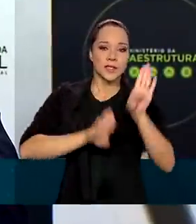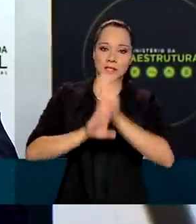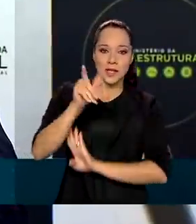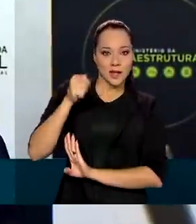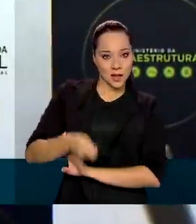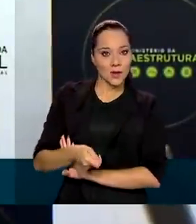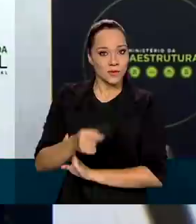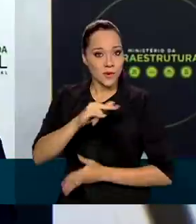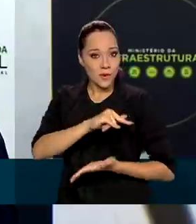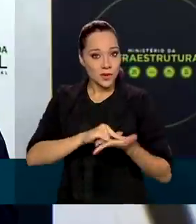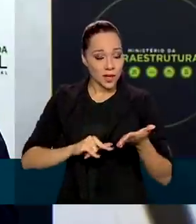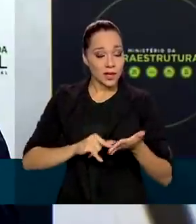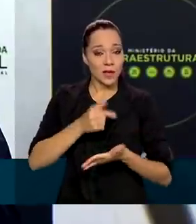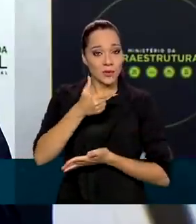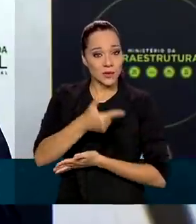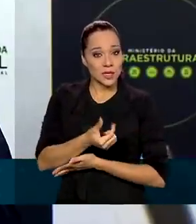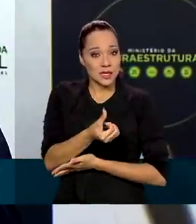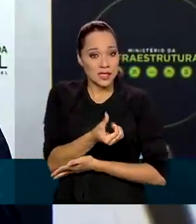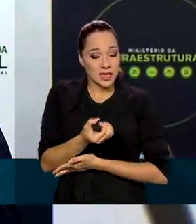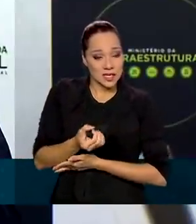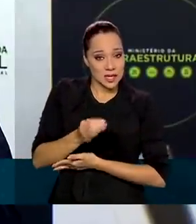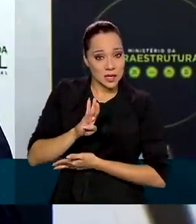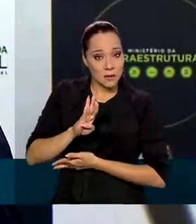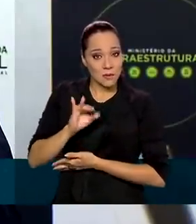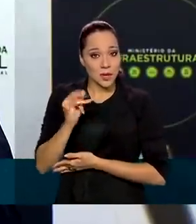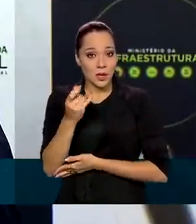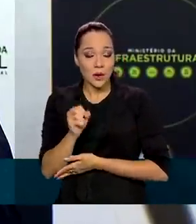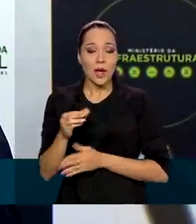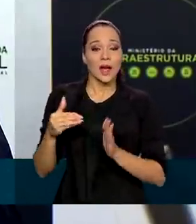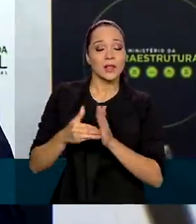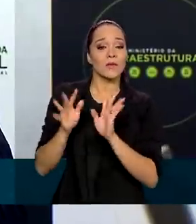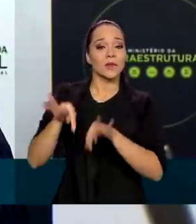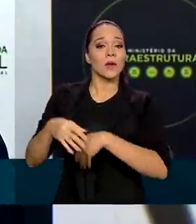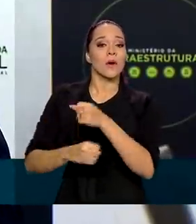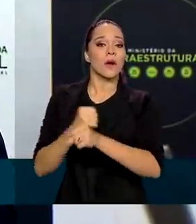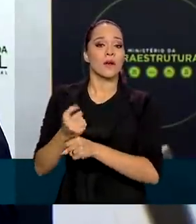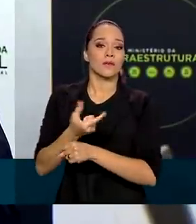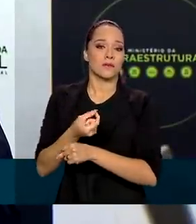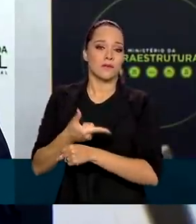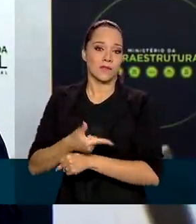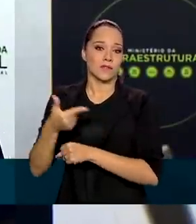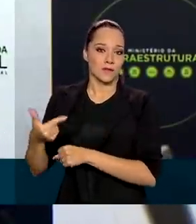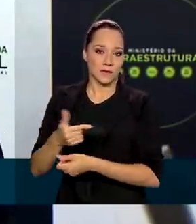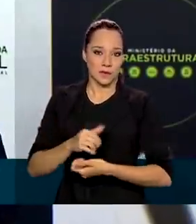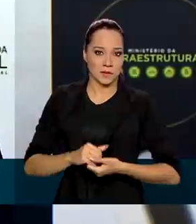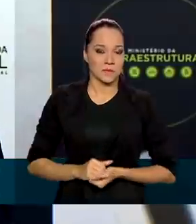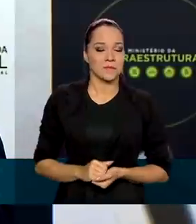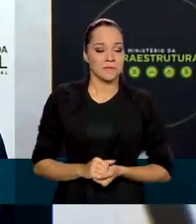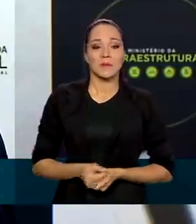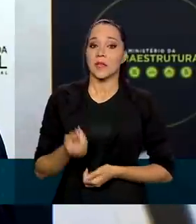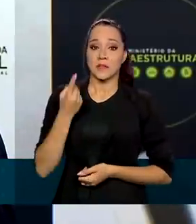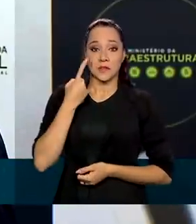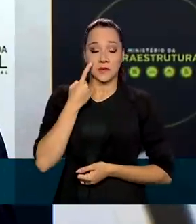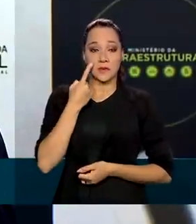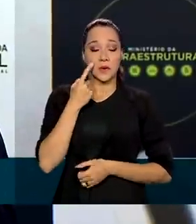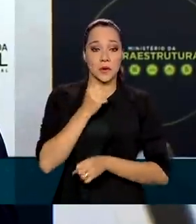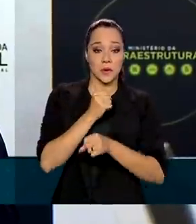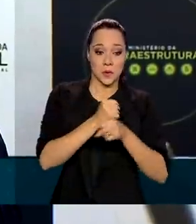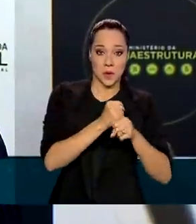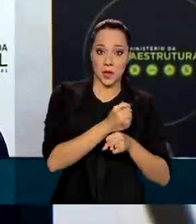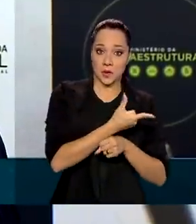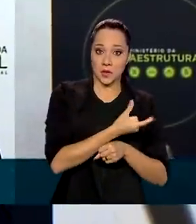contratar os 260 bilhões até o final de 2022. A gente viu que o ano de